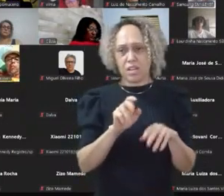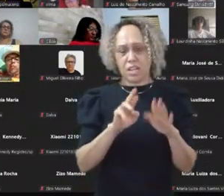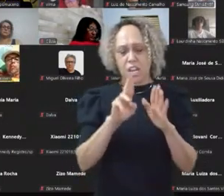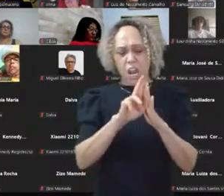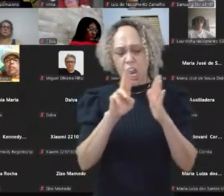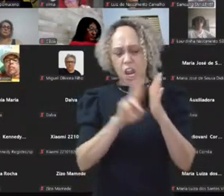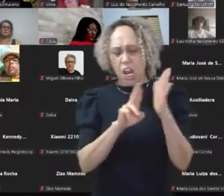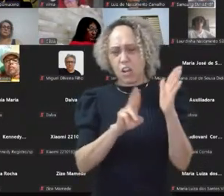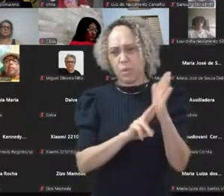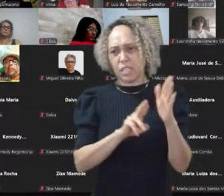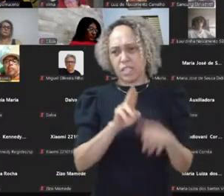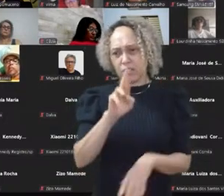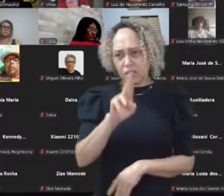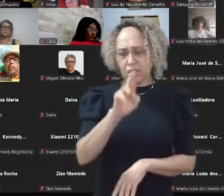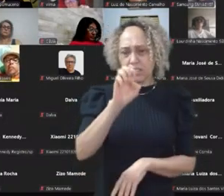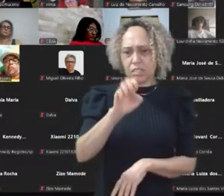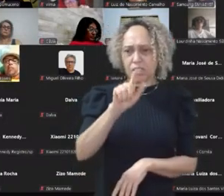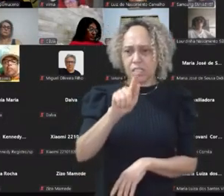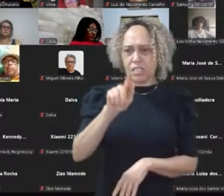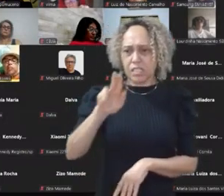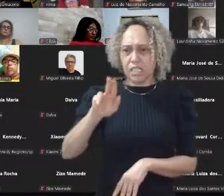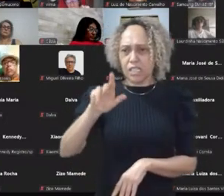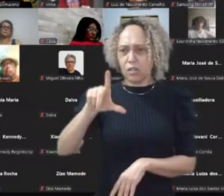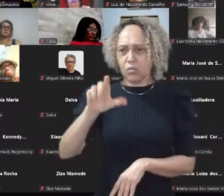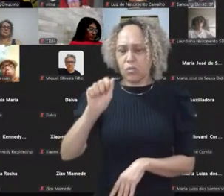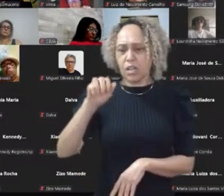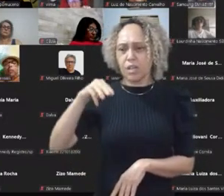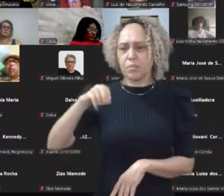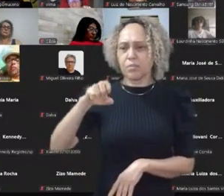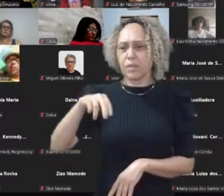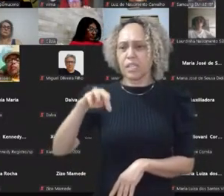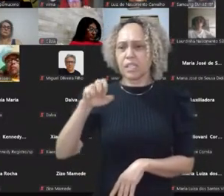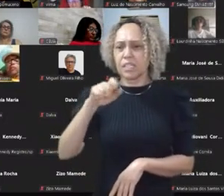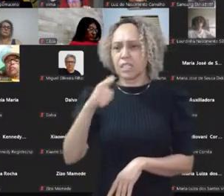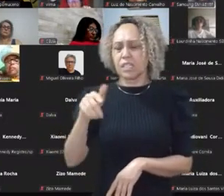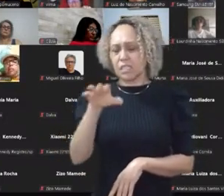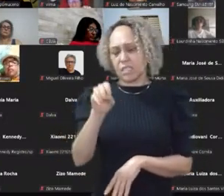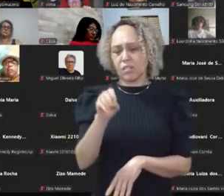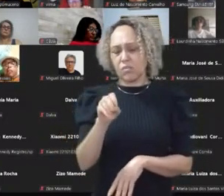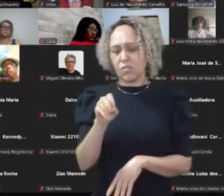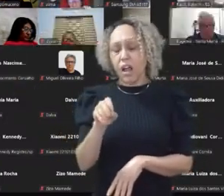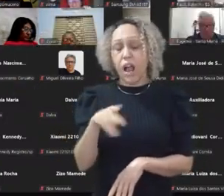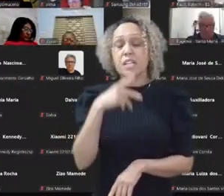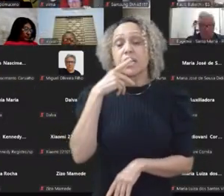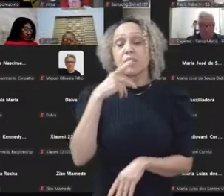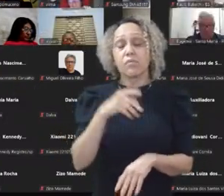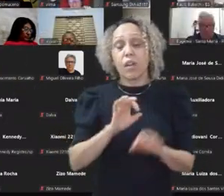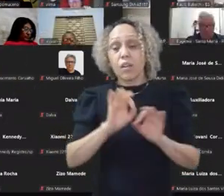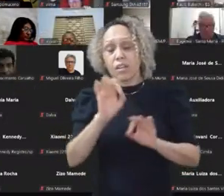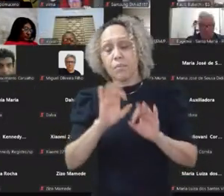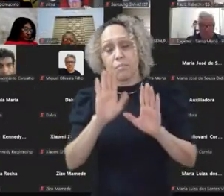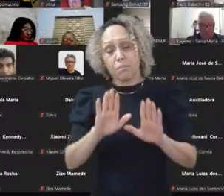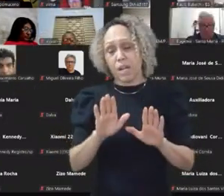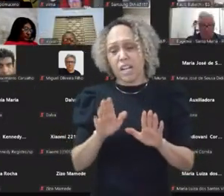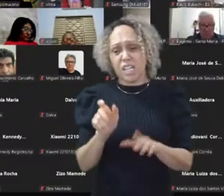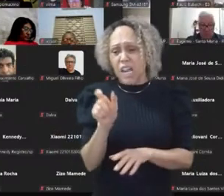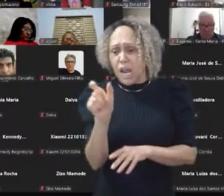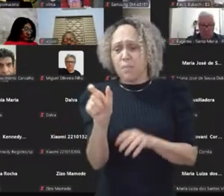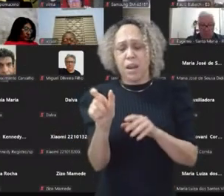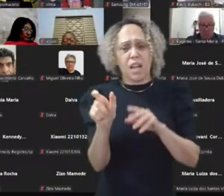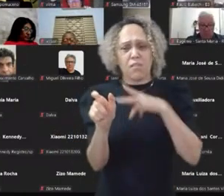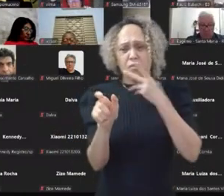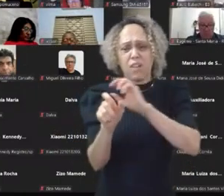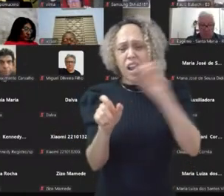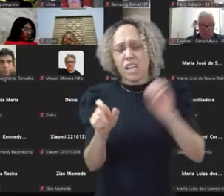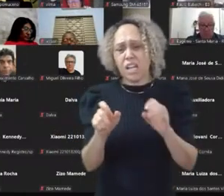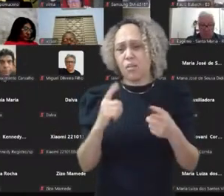é contra a liberdade de expressão. Então, nós temos que ressignificar. Muitas vezes, gente fica falando a favor da PEC. Mas, gente, PEC só